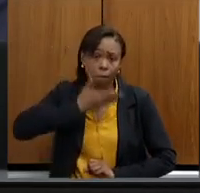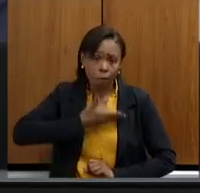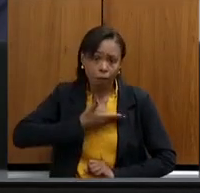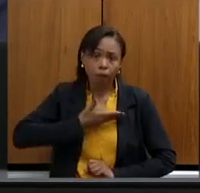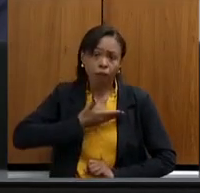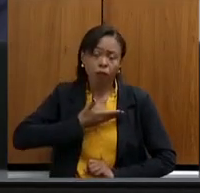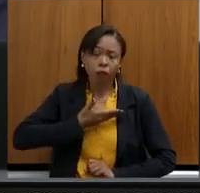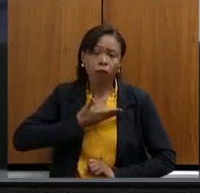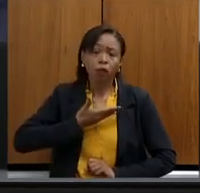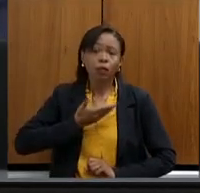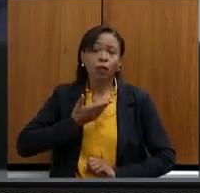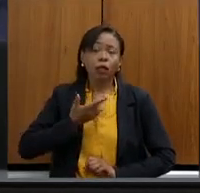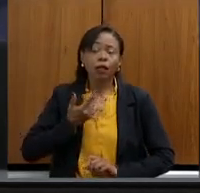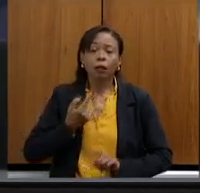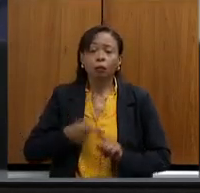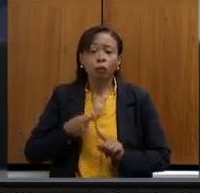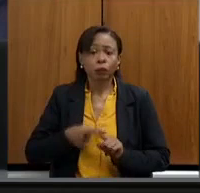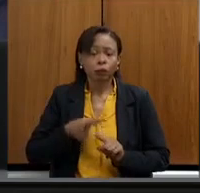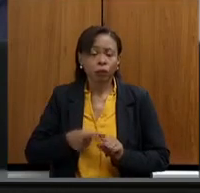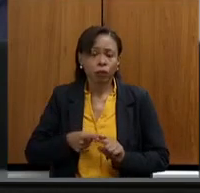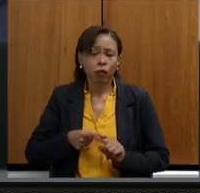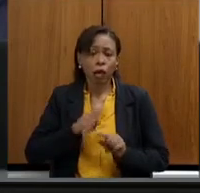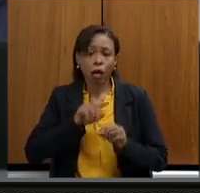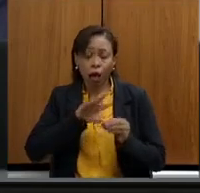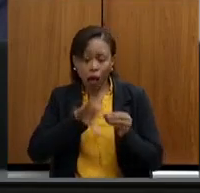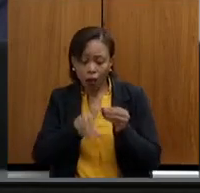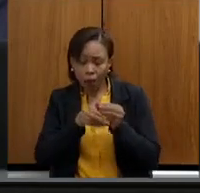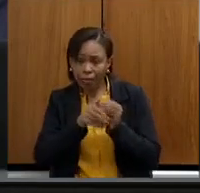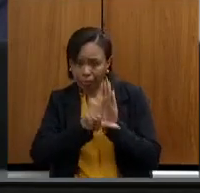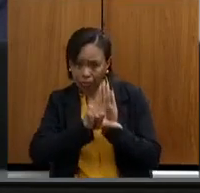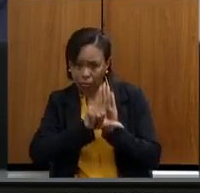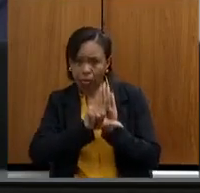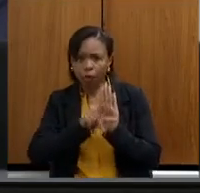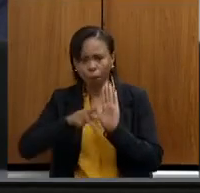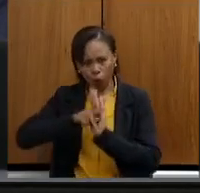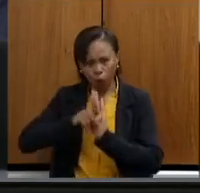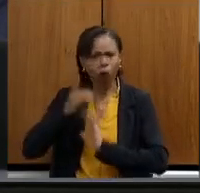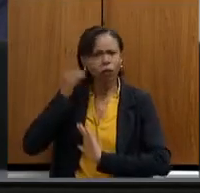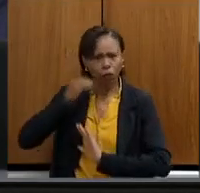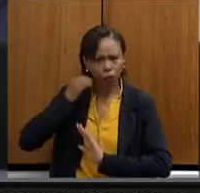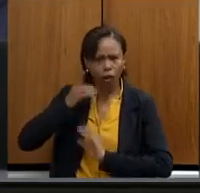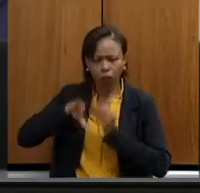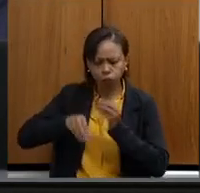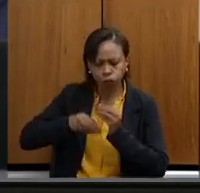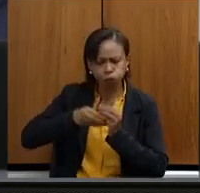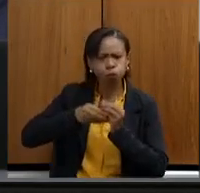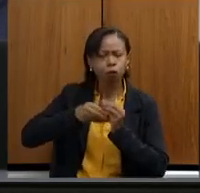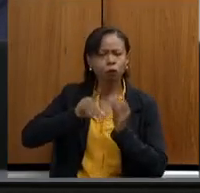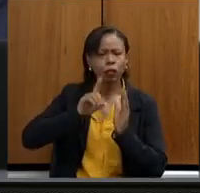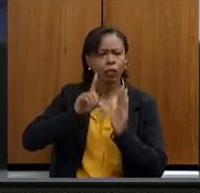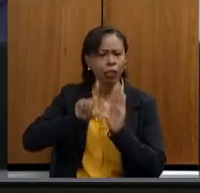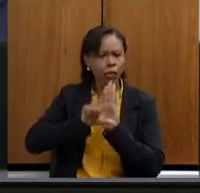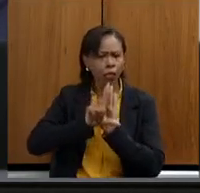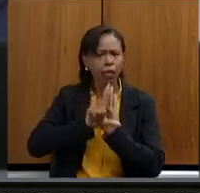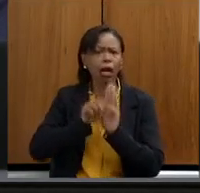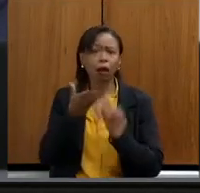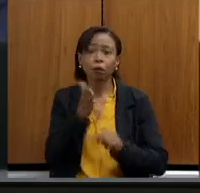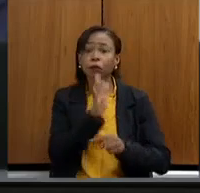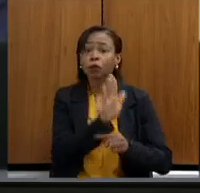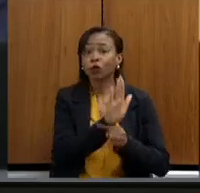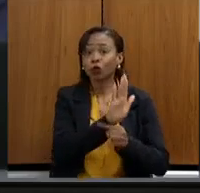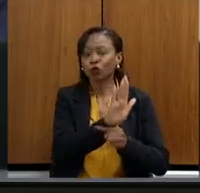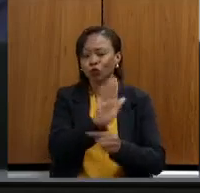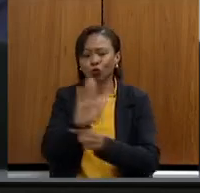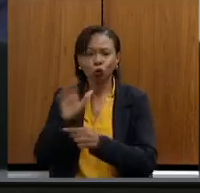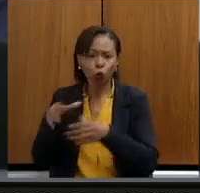direta, porque vocês sabem que as emendas parlamentares dos deputados, elas servem para atender as bases,